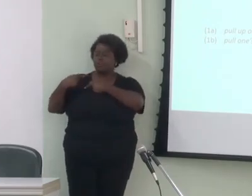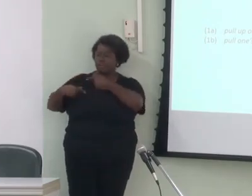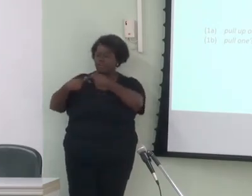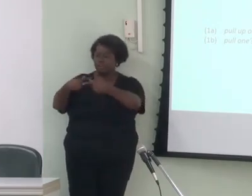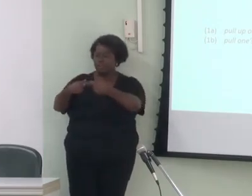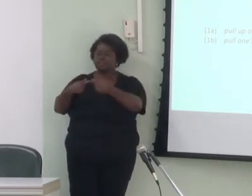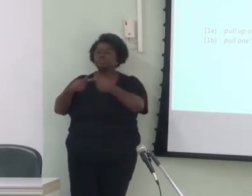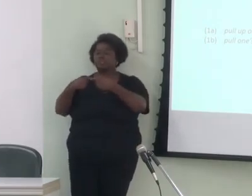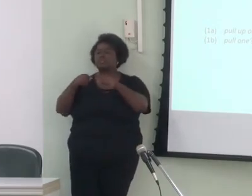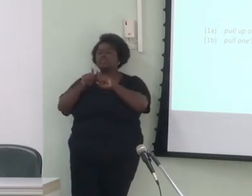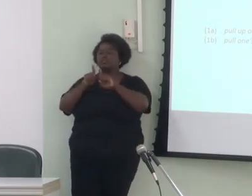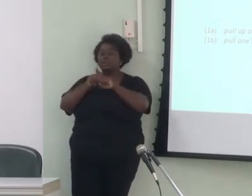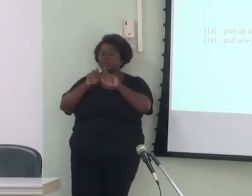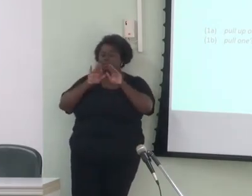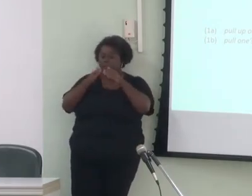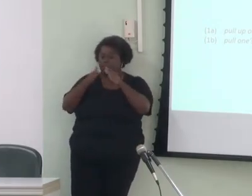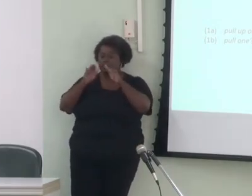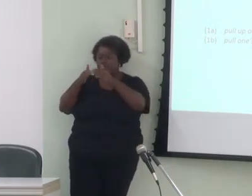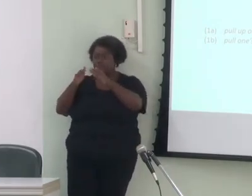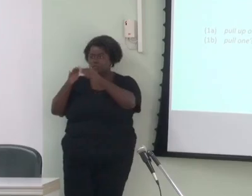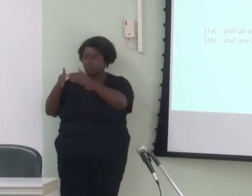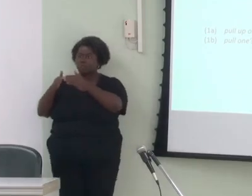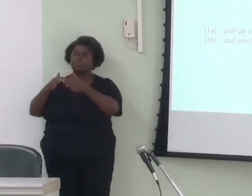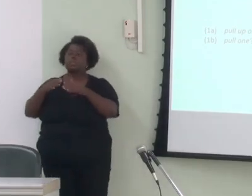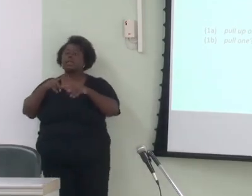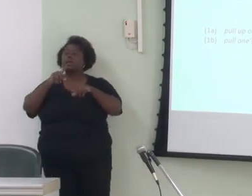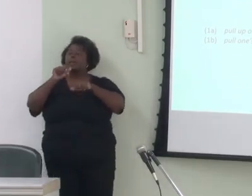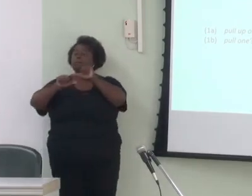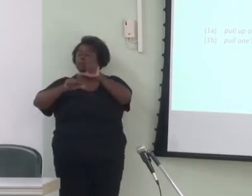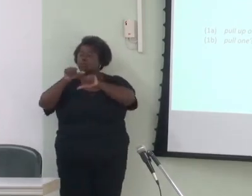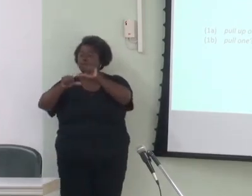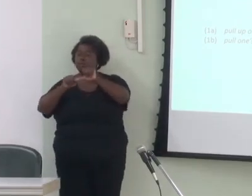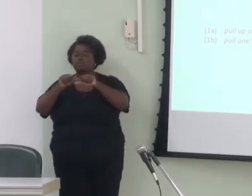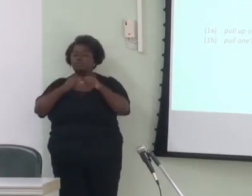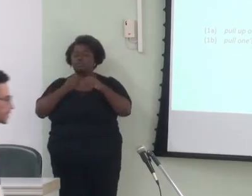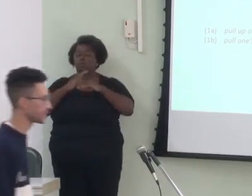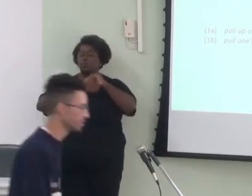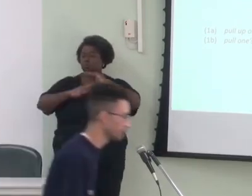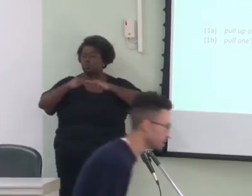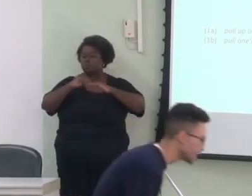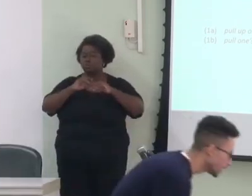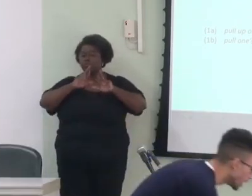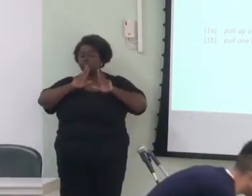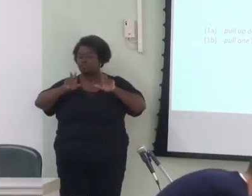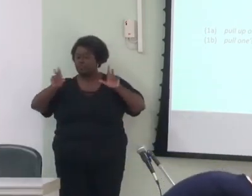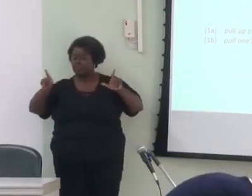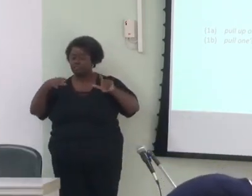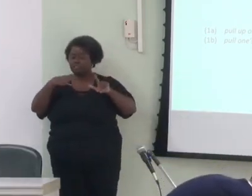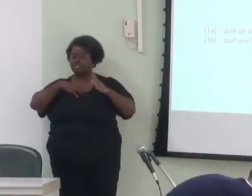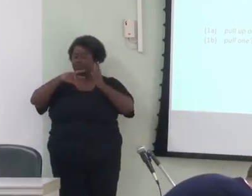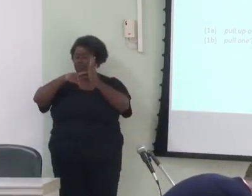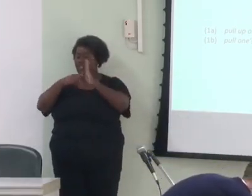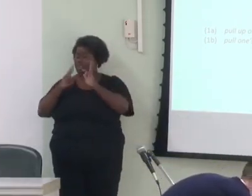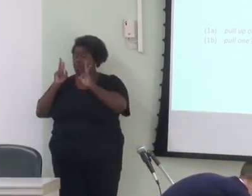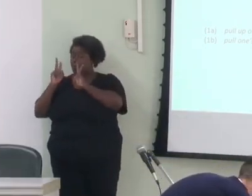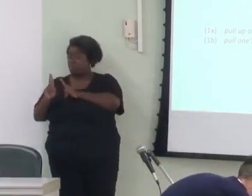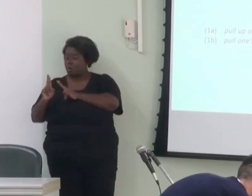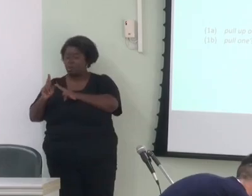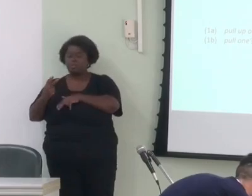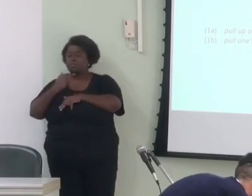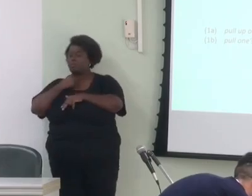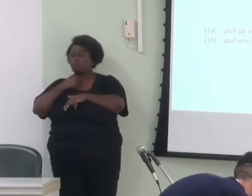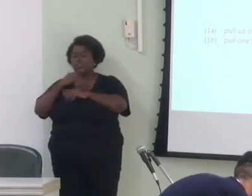instâncias específicas a alternância entre construções formalmente distintas e semanticamente idênticas não pode ser